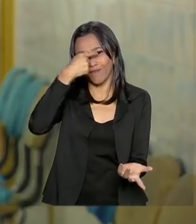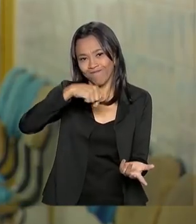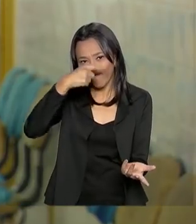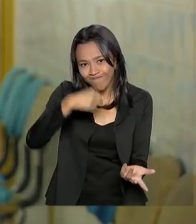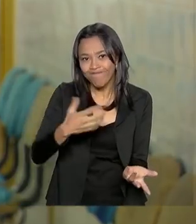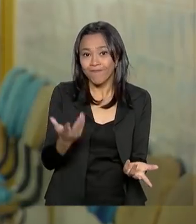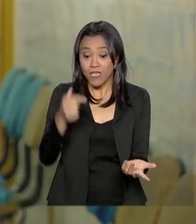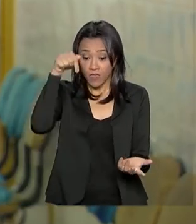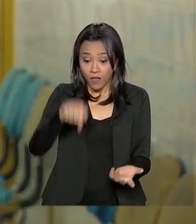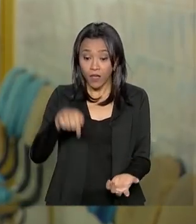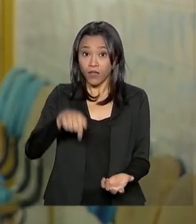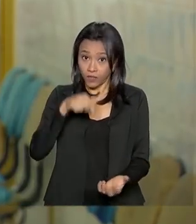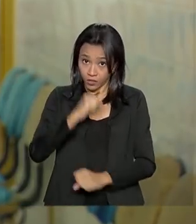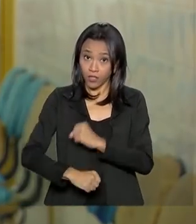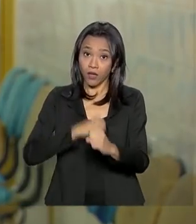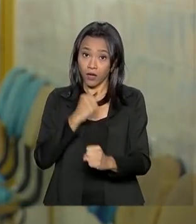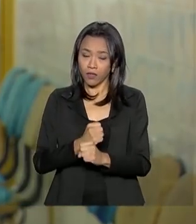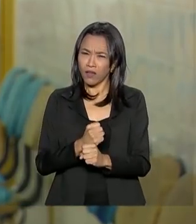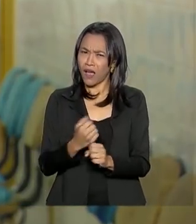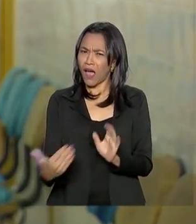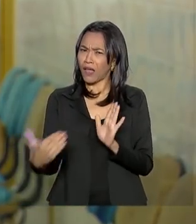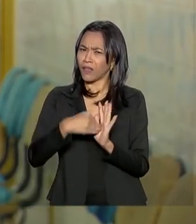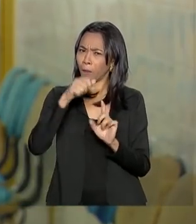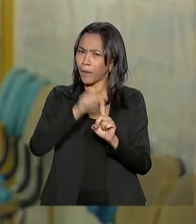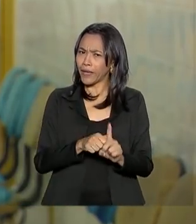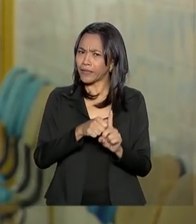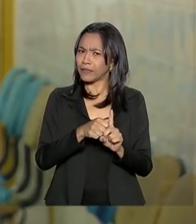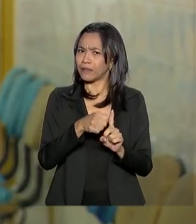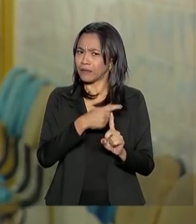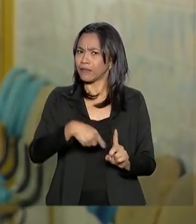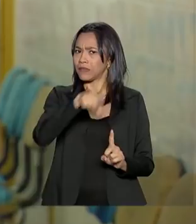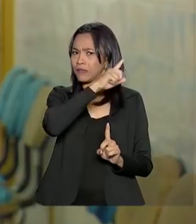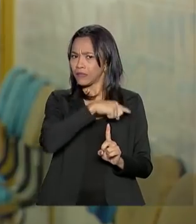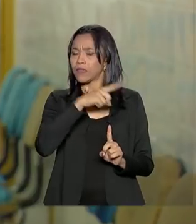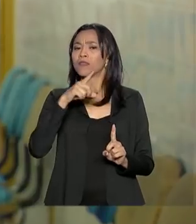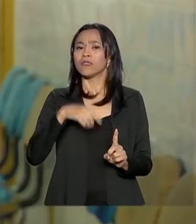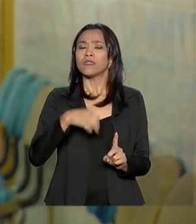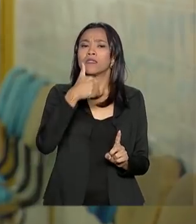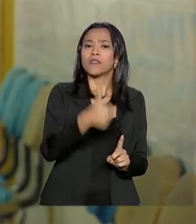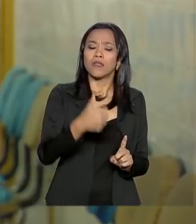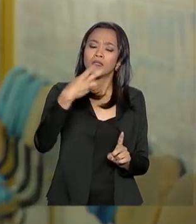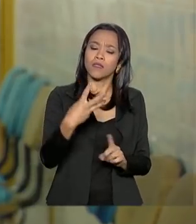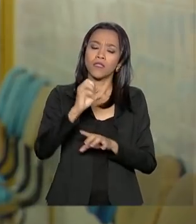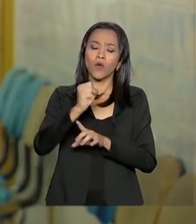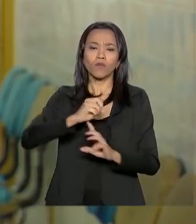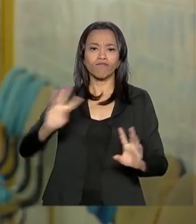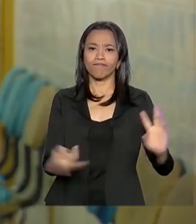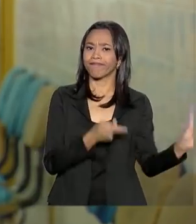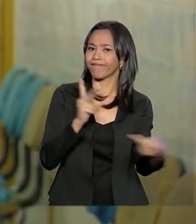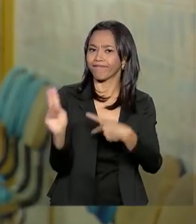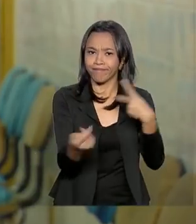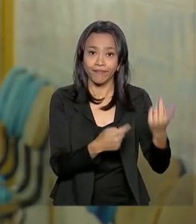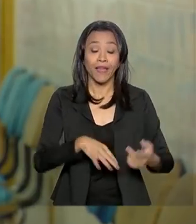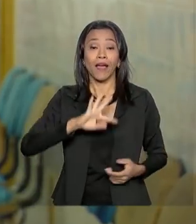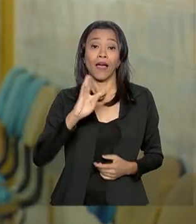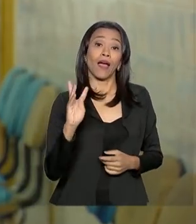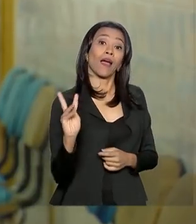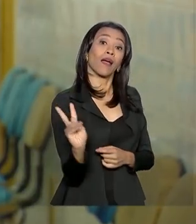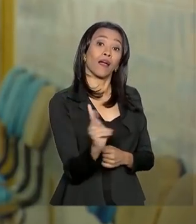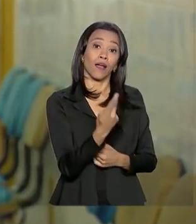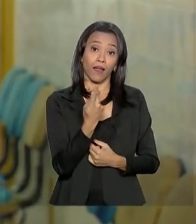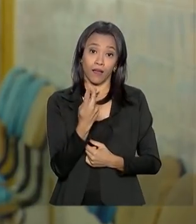E este ano, até o mês passado, foram registrados 138 casos de H1N1.